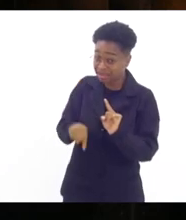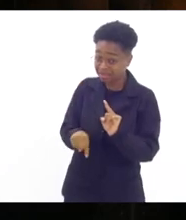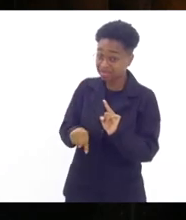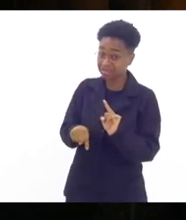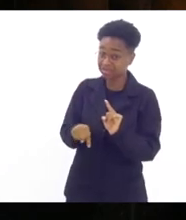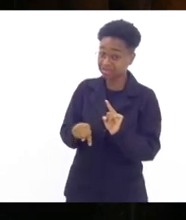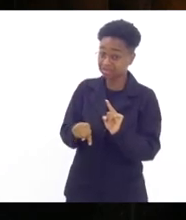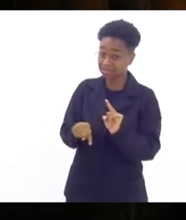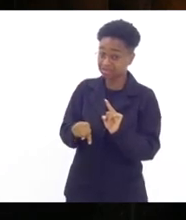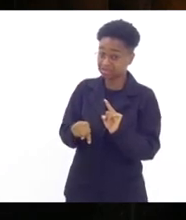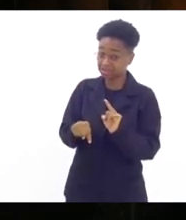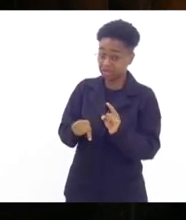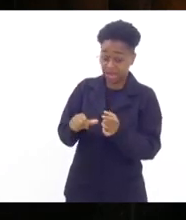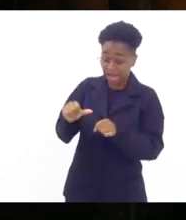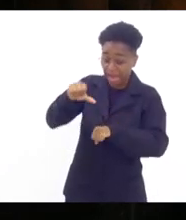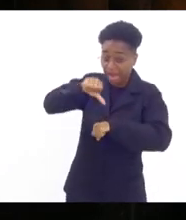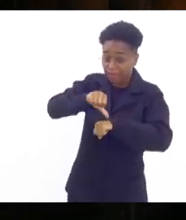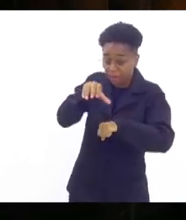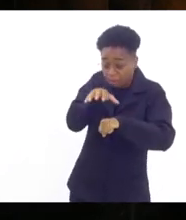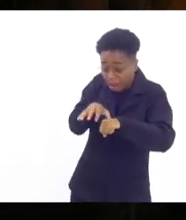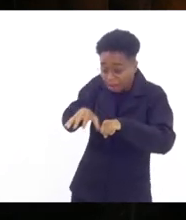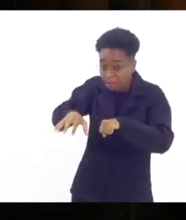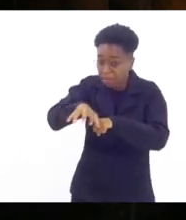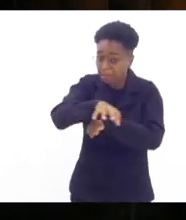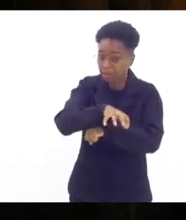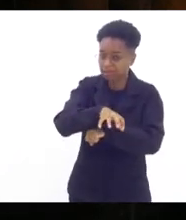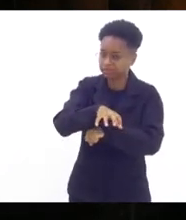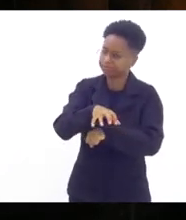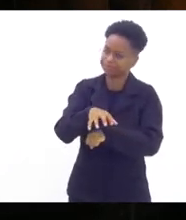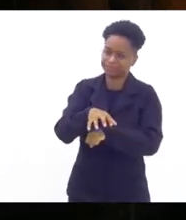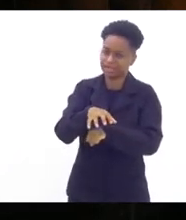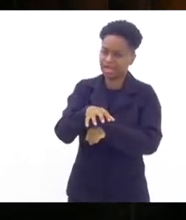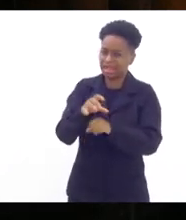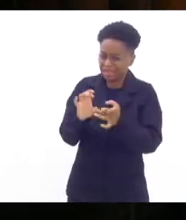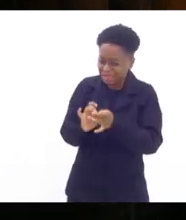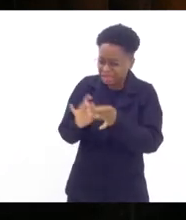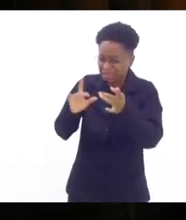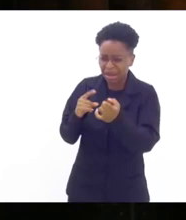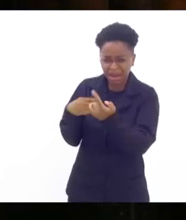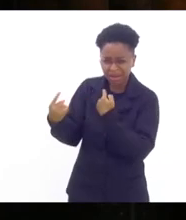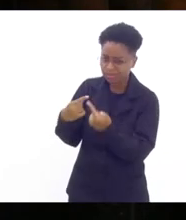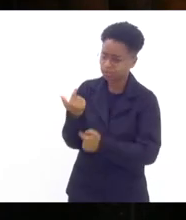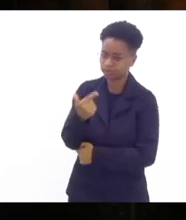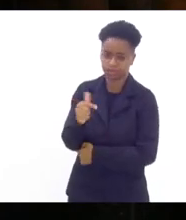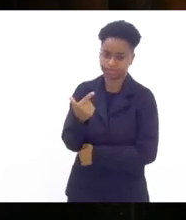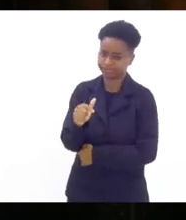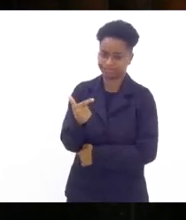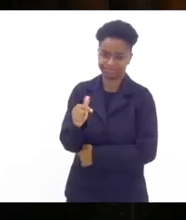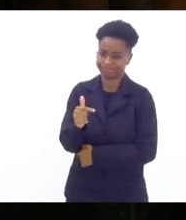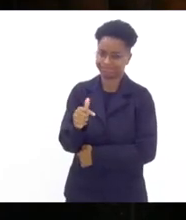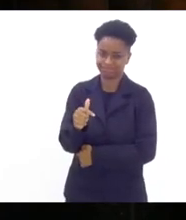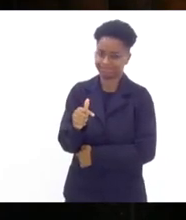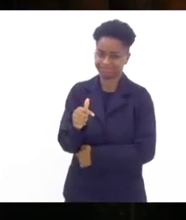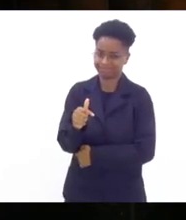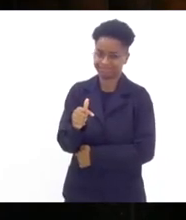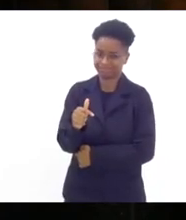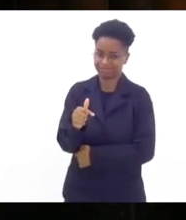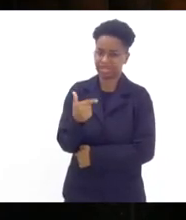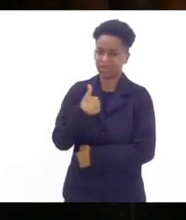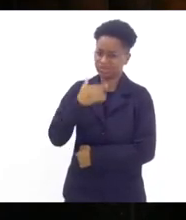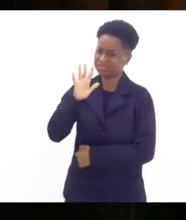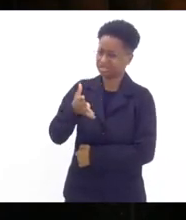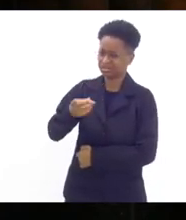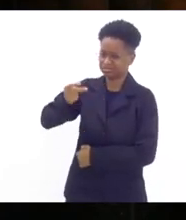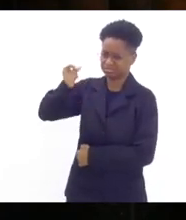região metropolitana a liberdade de ir e vir não existe eu de muito